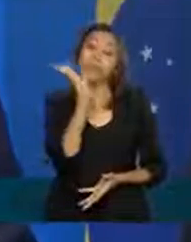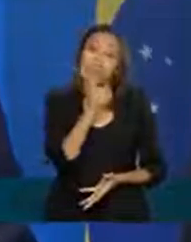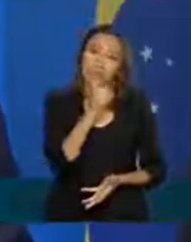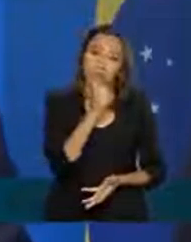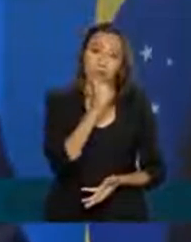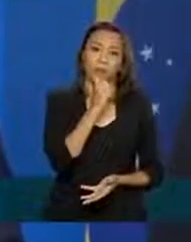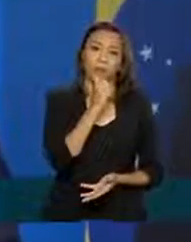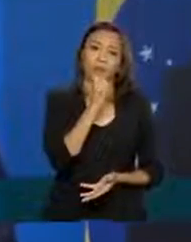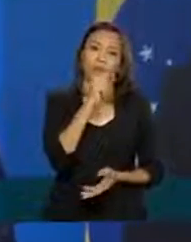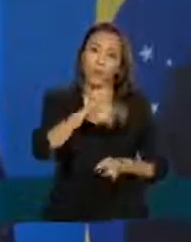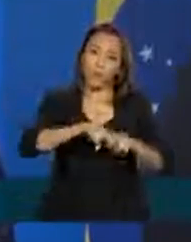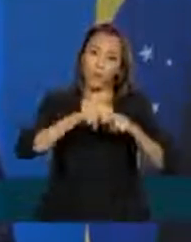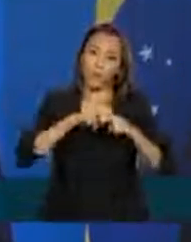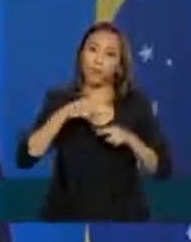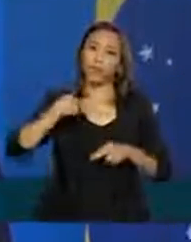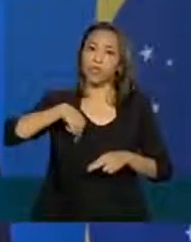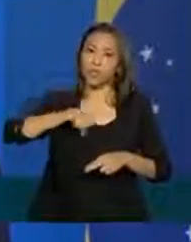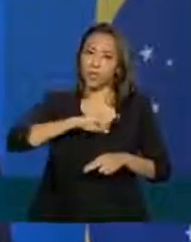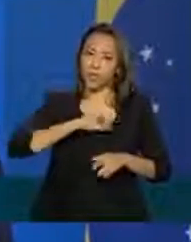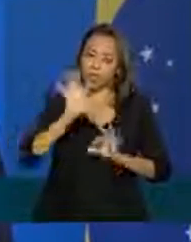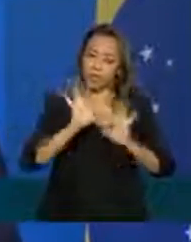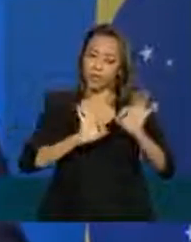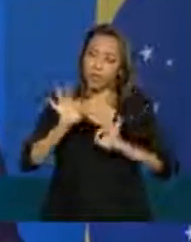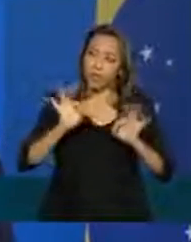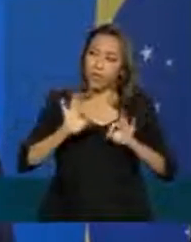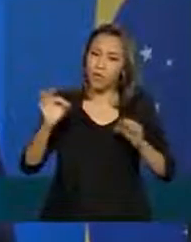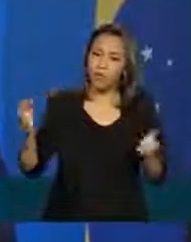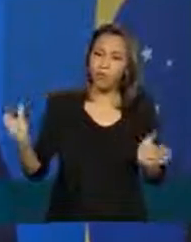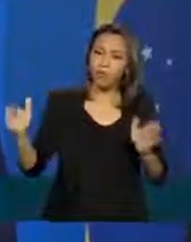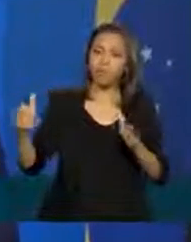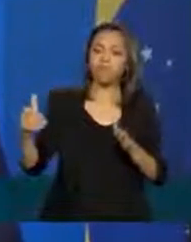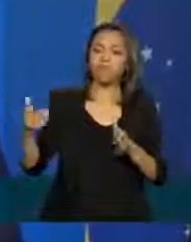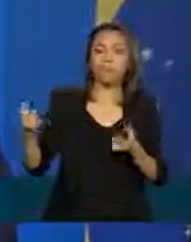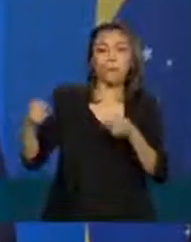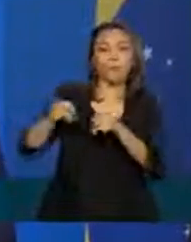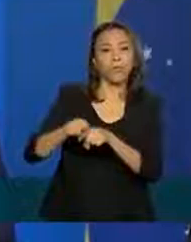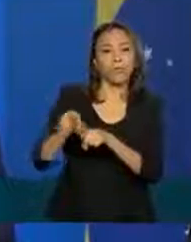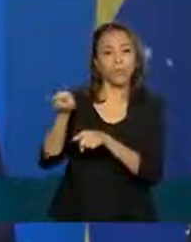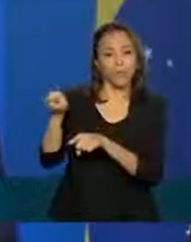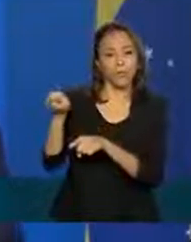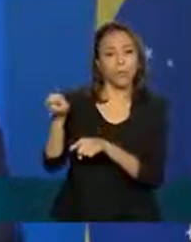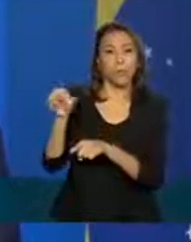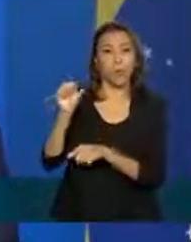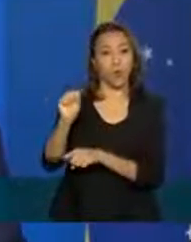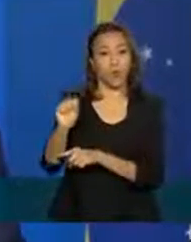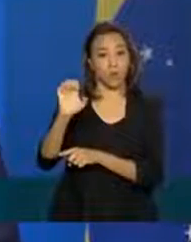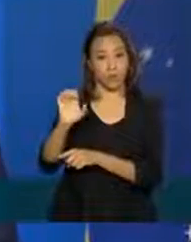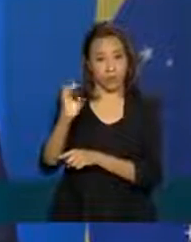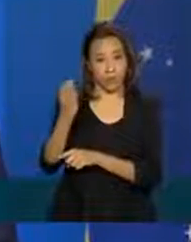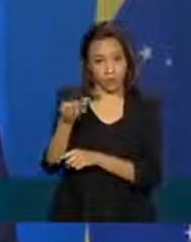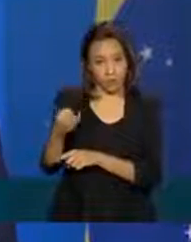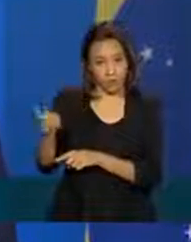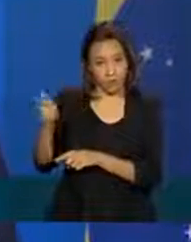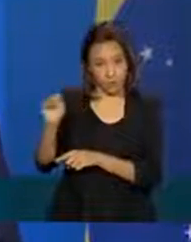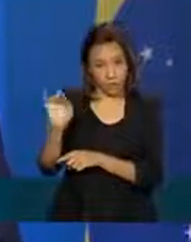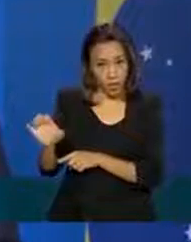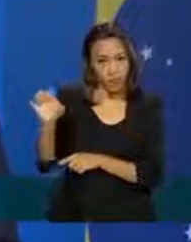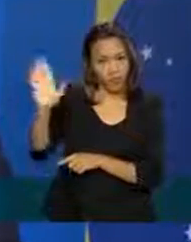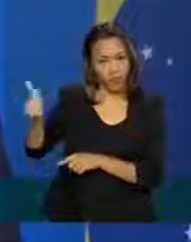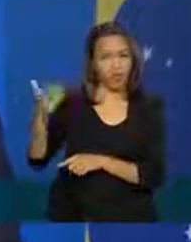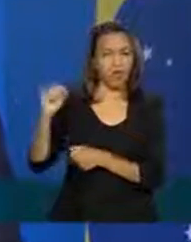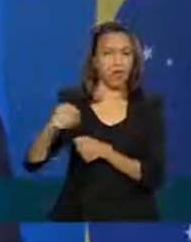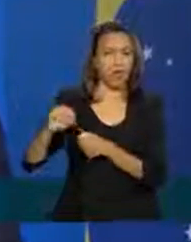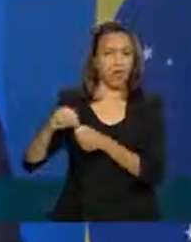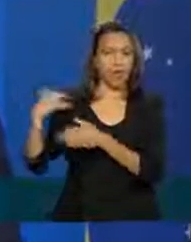por isso é que a gente quer fazer a relação com a Sebrae porque o Sebrae já faz isso então quanto mais relação para finalizar